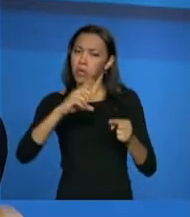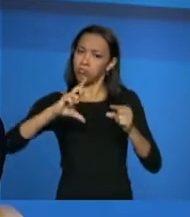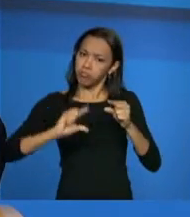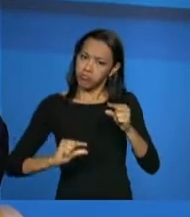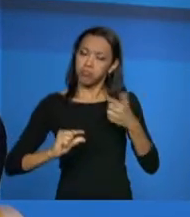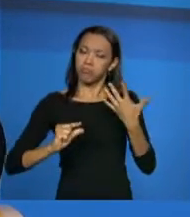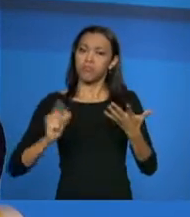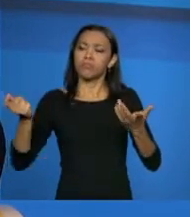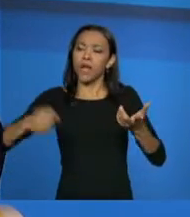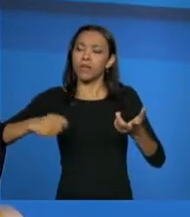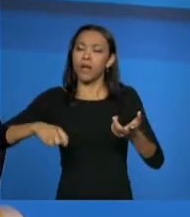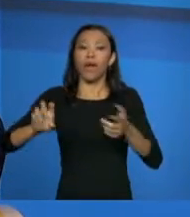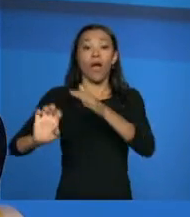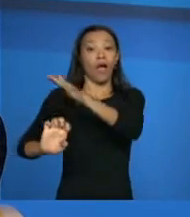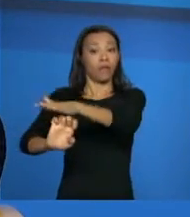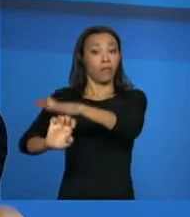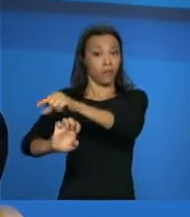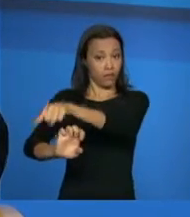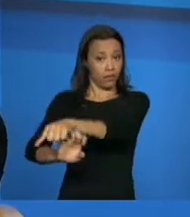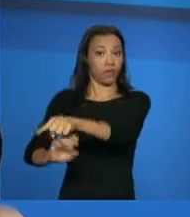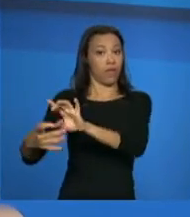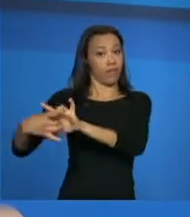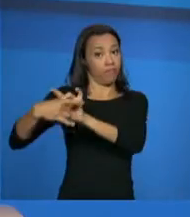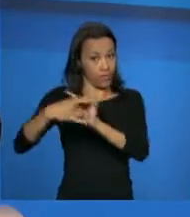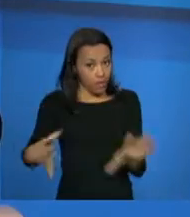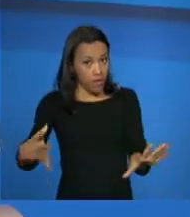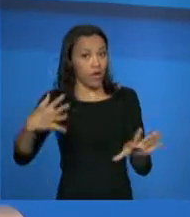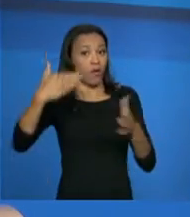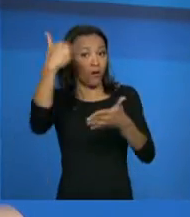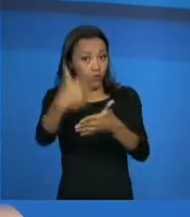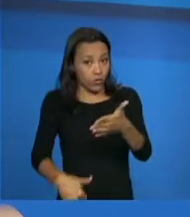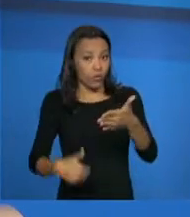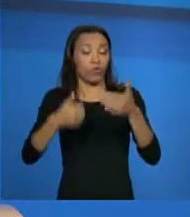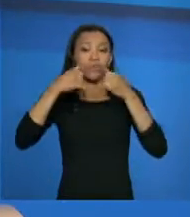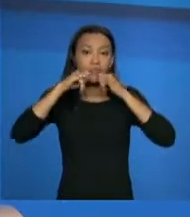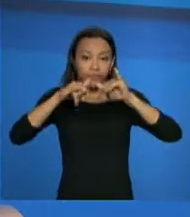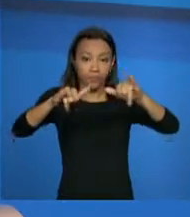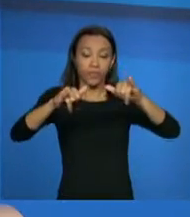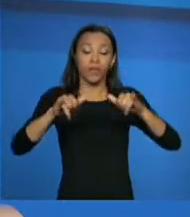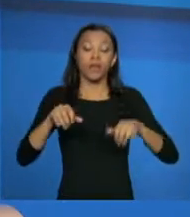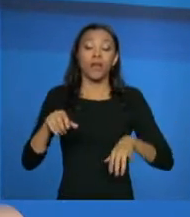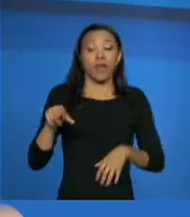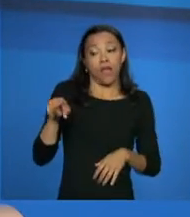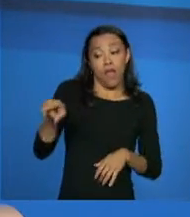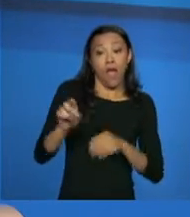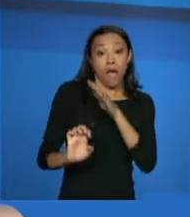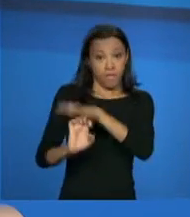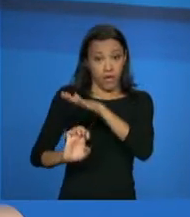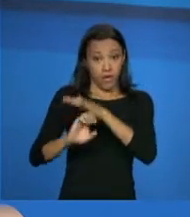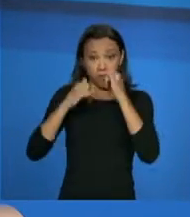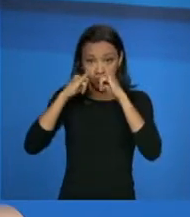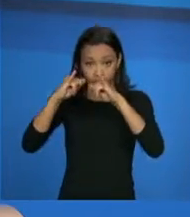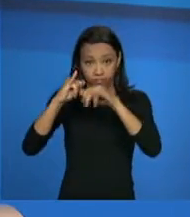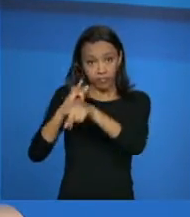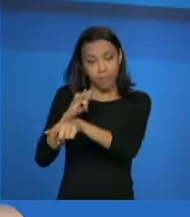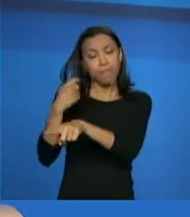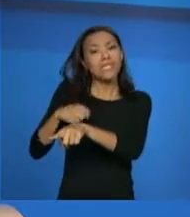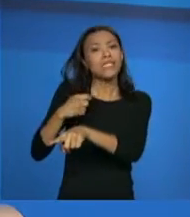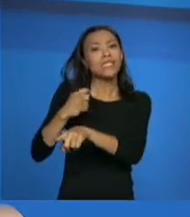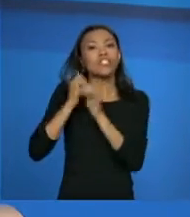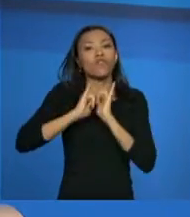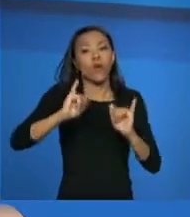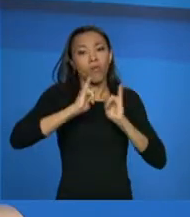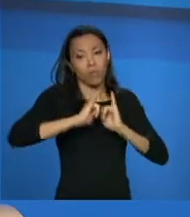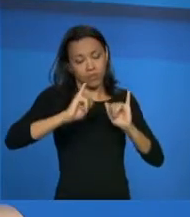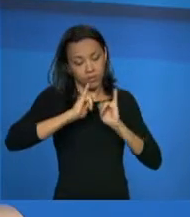a única questão que eles têm que, vamos dizer assim, amarrar, é porque a concessionária precisa da informação da